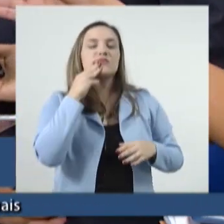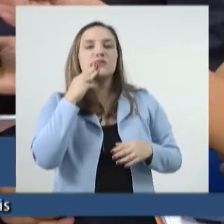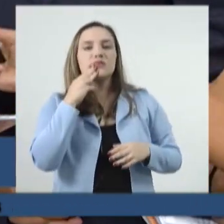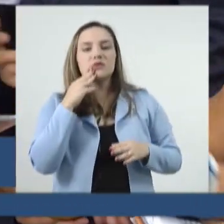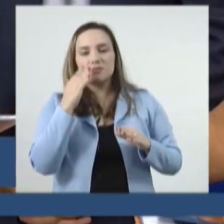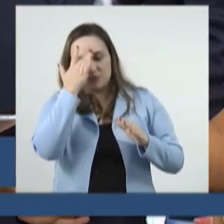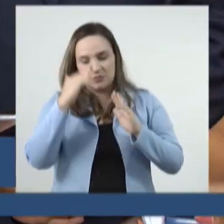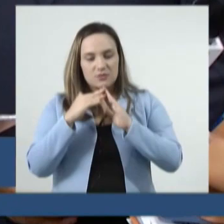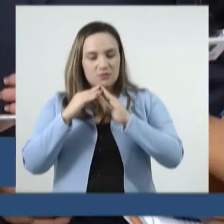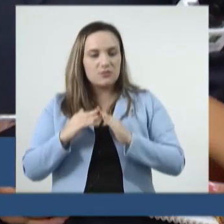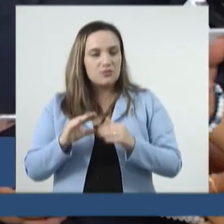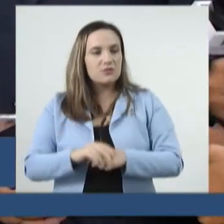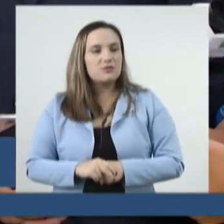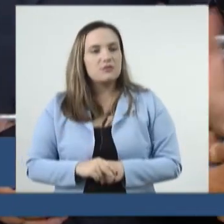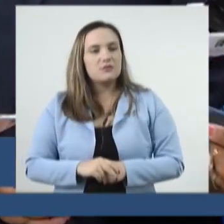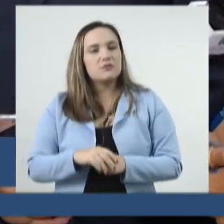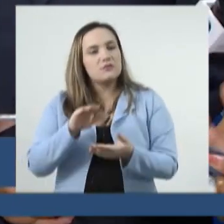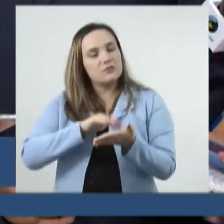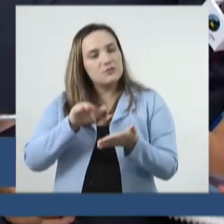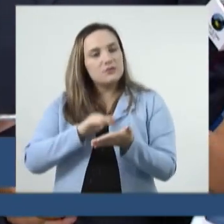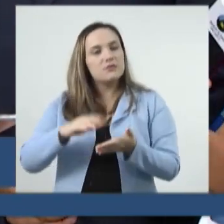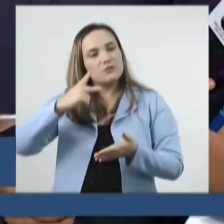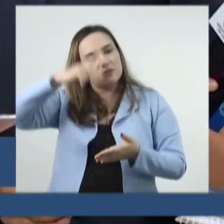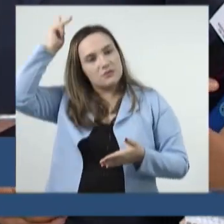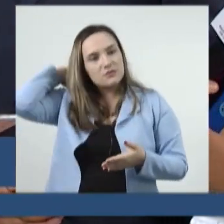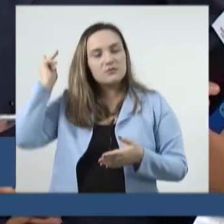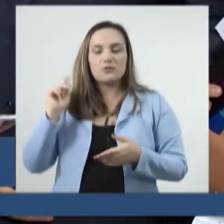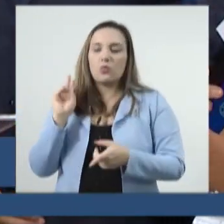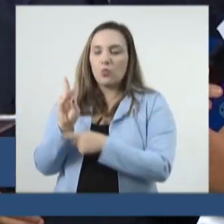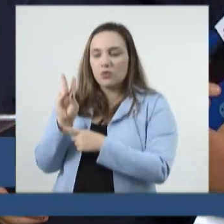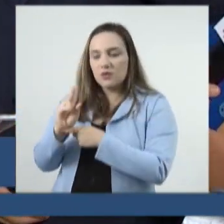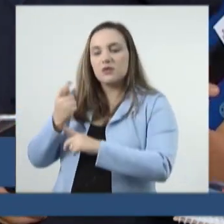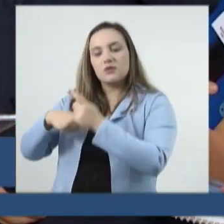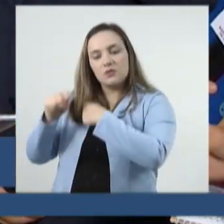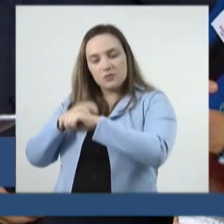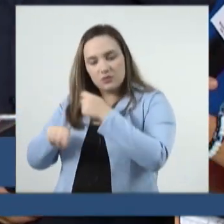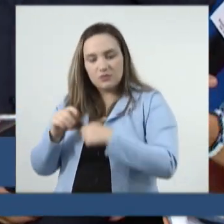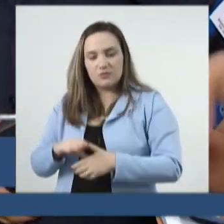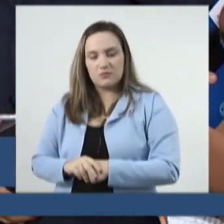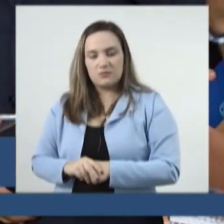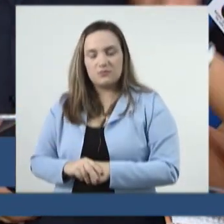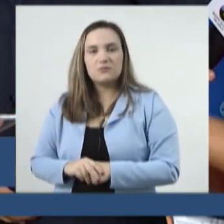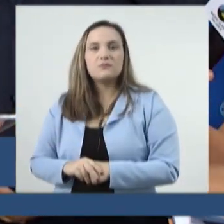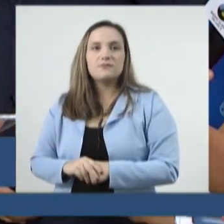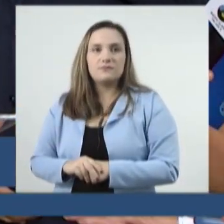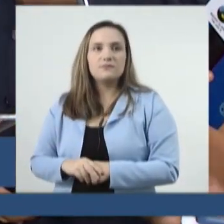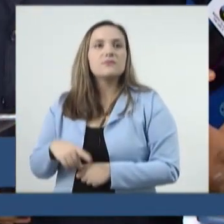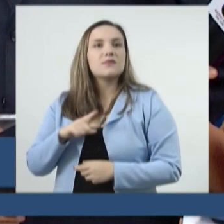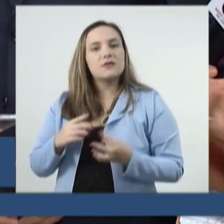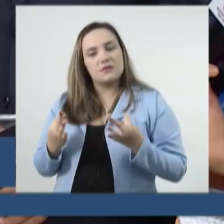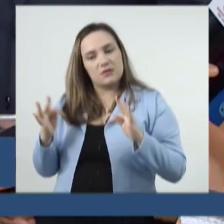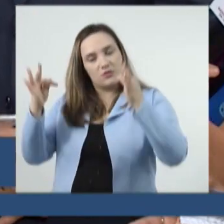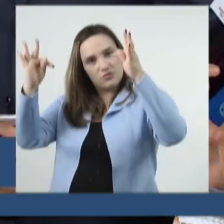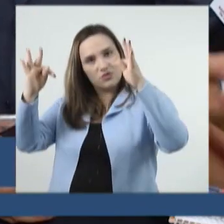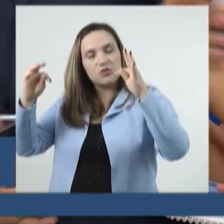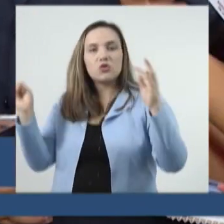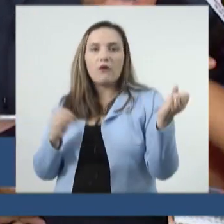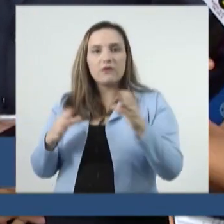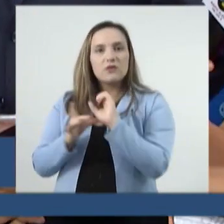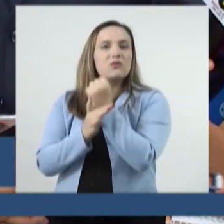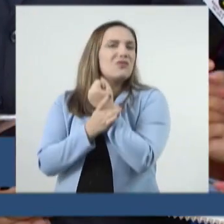Secretário Paulo Correa, o senhor ainda está tocando a administração da casa e dessa vez tem uma tecnologia maior na segurança.